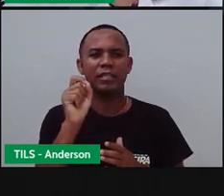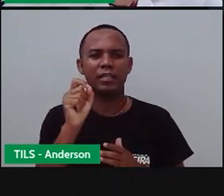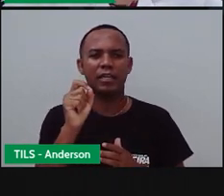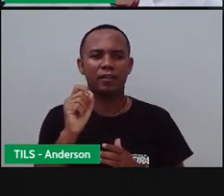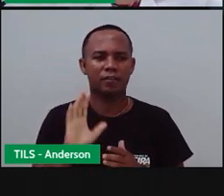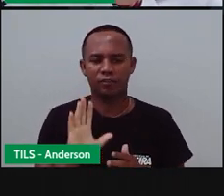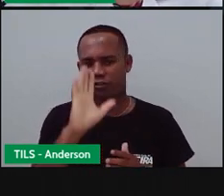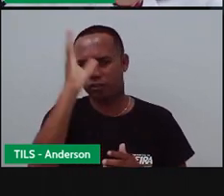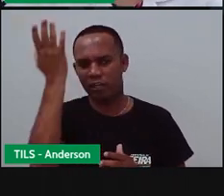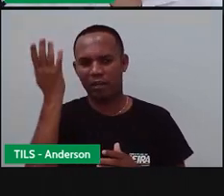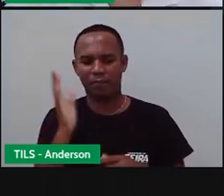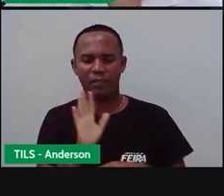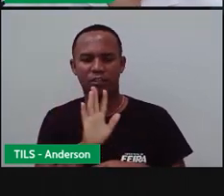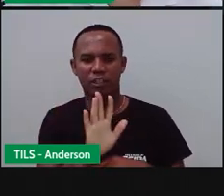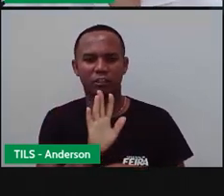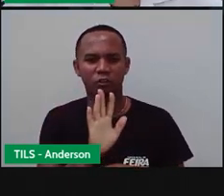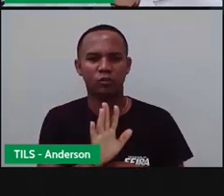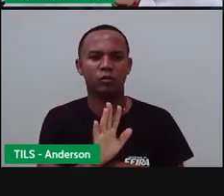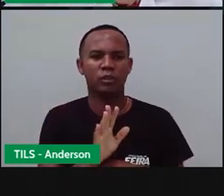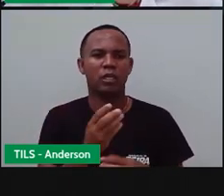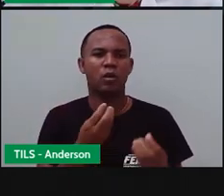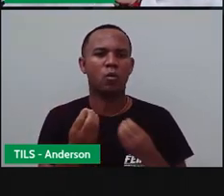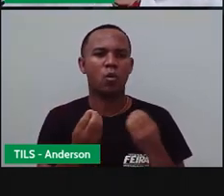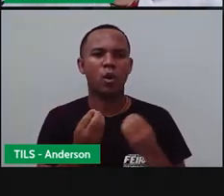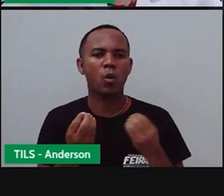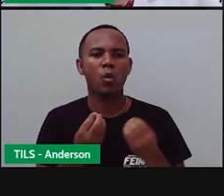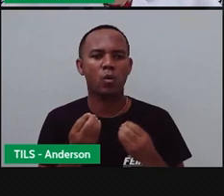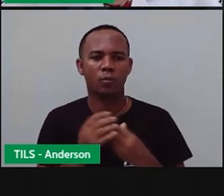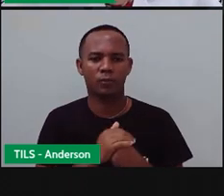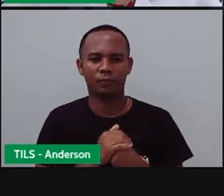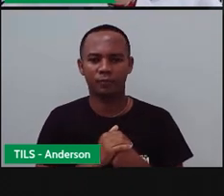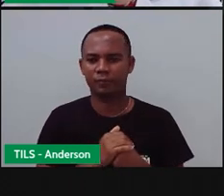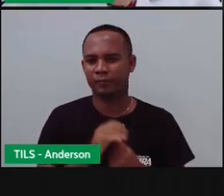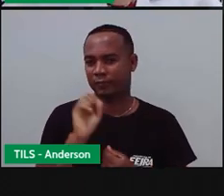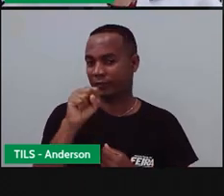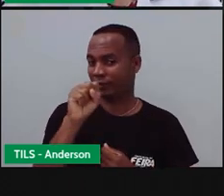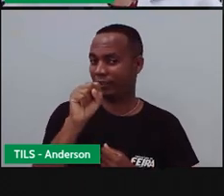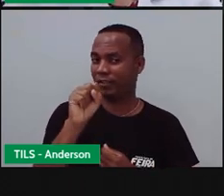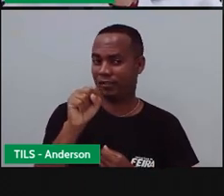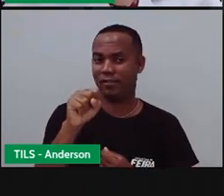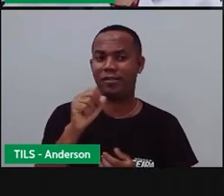Qual o nome? E que animal foi esse? Você lembra, Anderson?